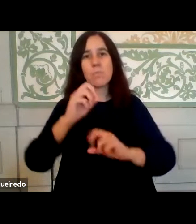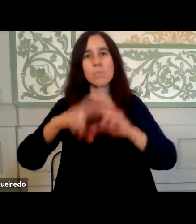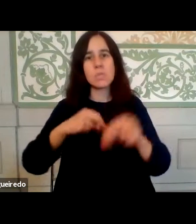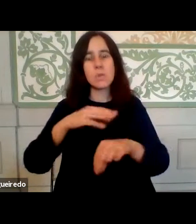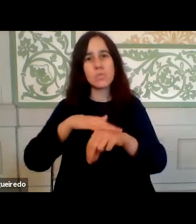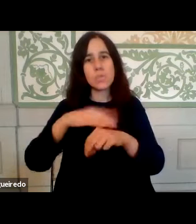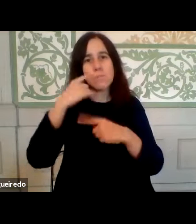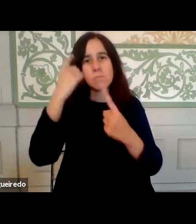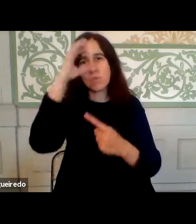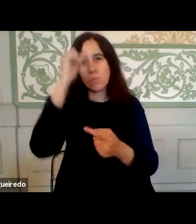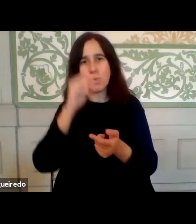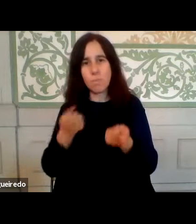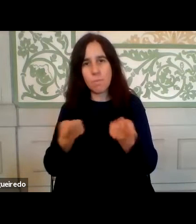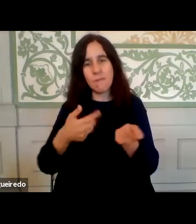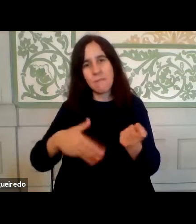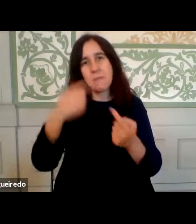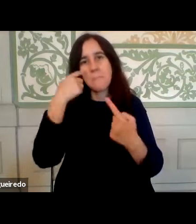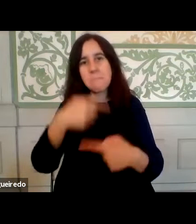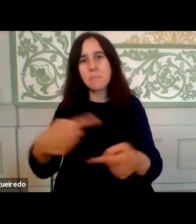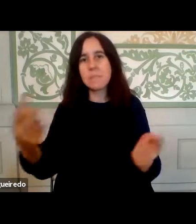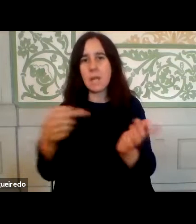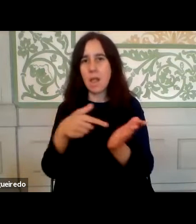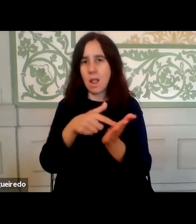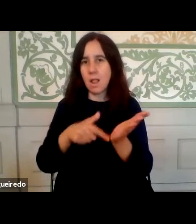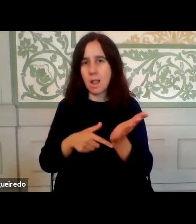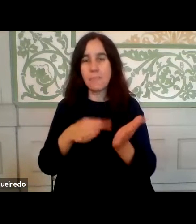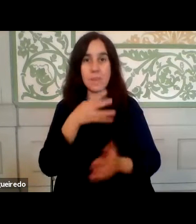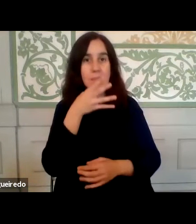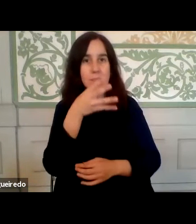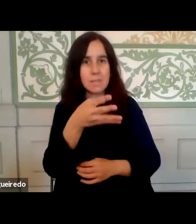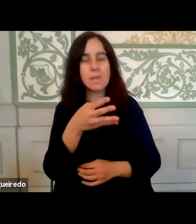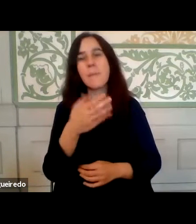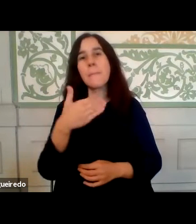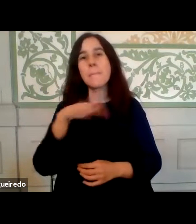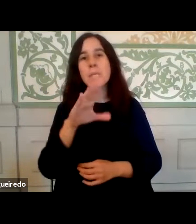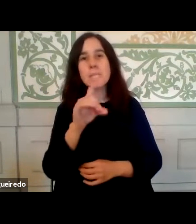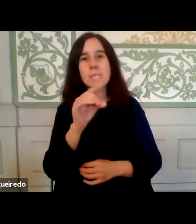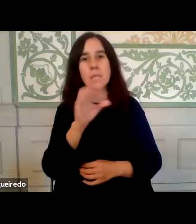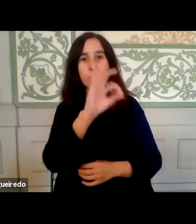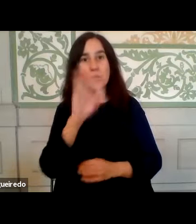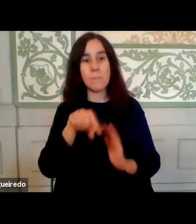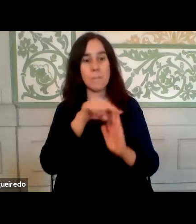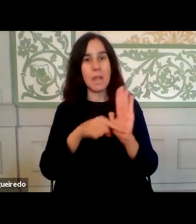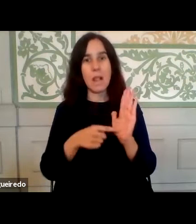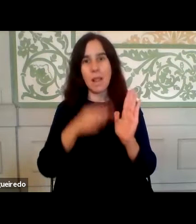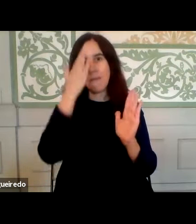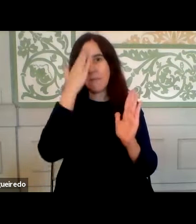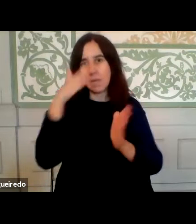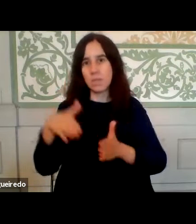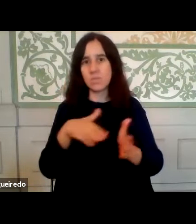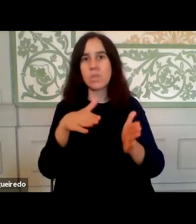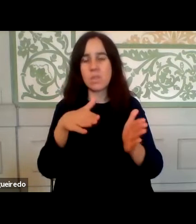Administração Pública, que iremos apresentar em breve. E devo-vos dizer que mais de 60% das medidas que estão previstas na estratégia